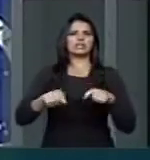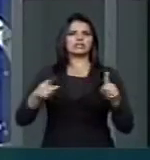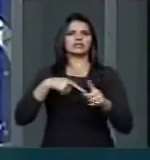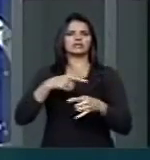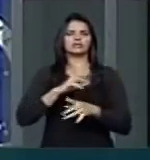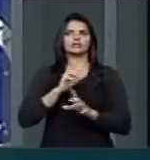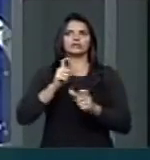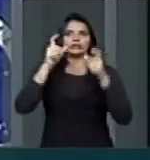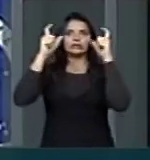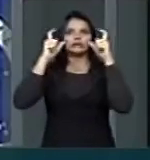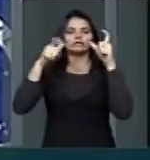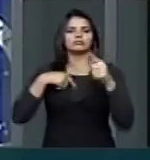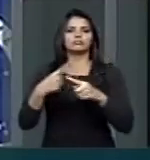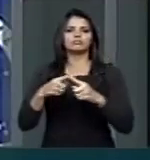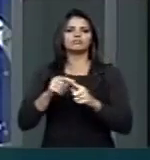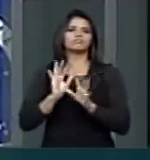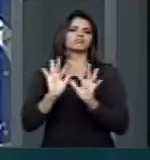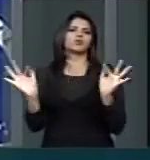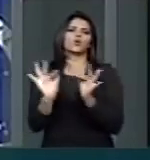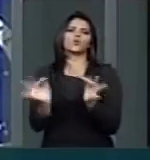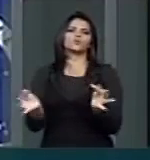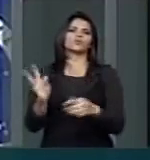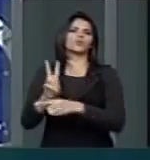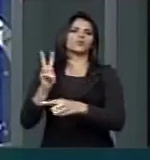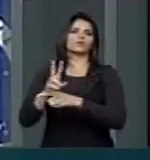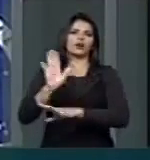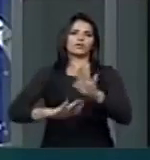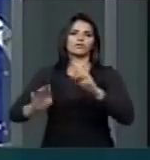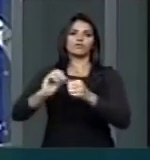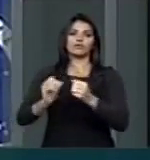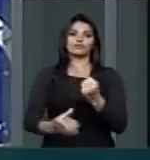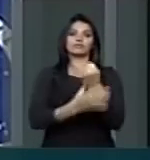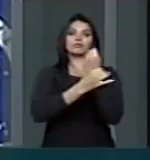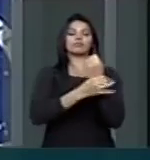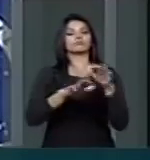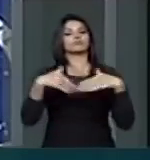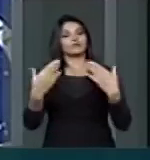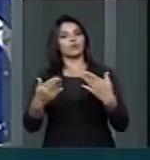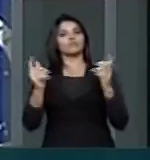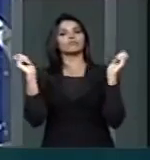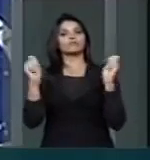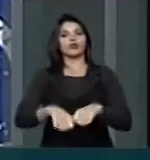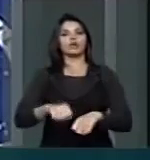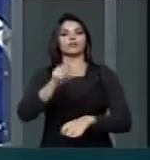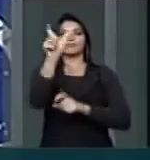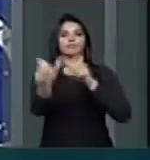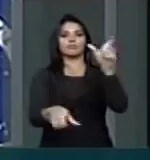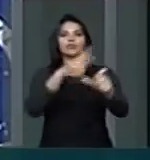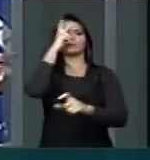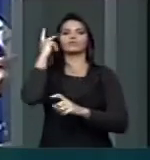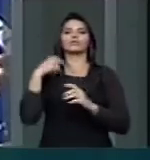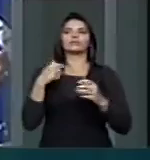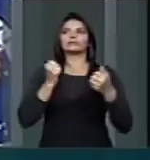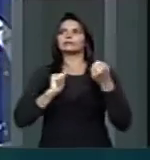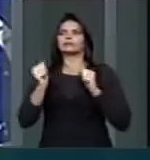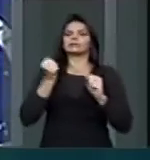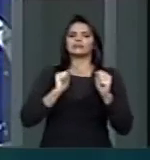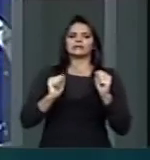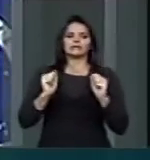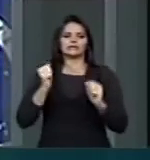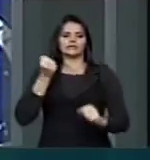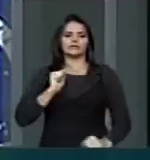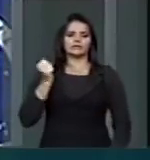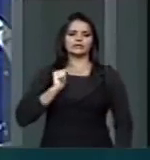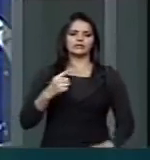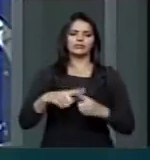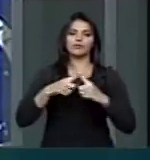que ele faz o seguro. E, portanto, acho que isso torna as pessoas menos ansiosas e